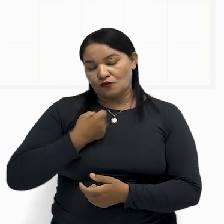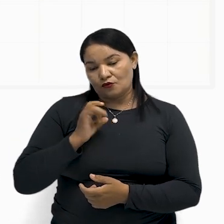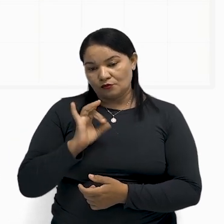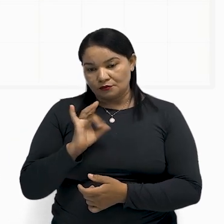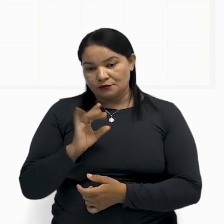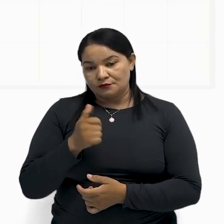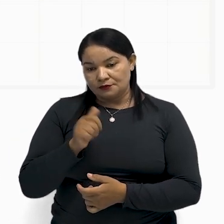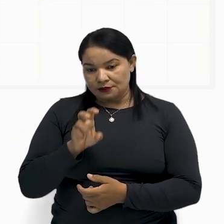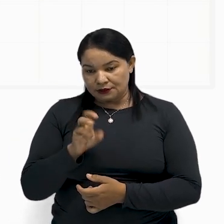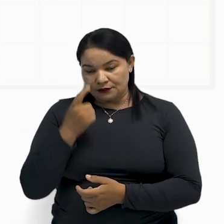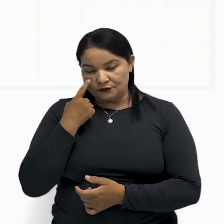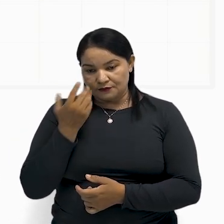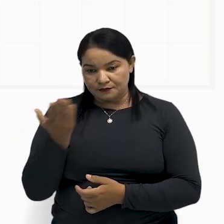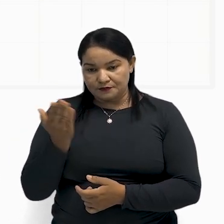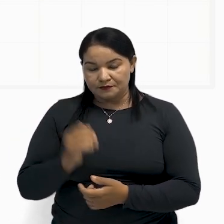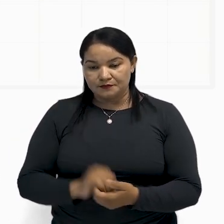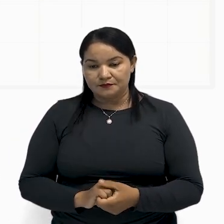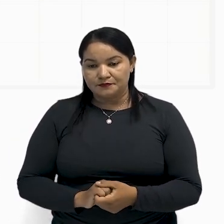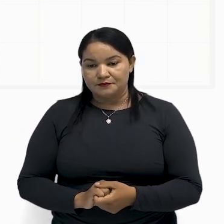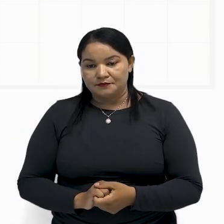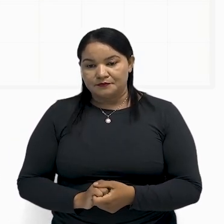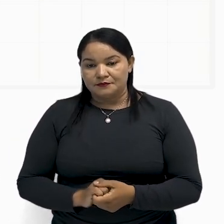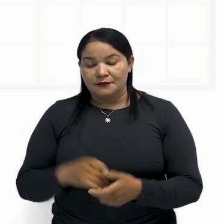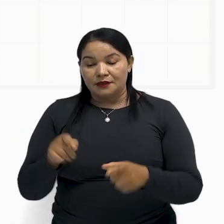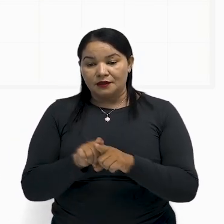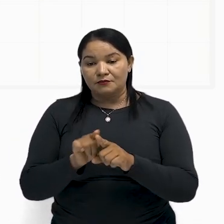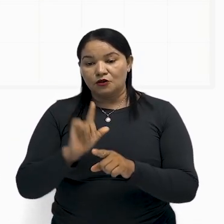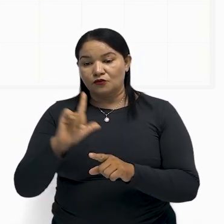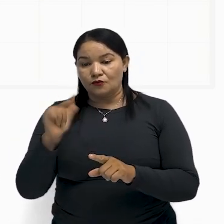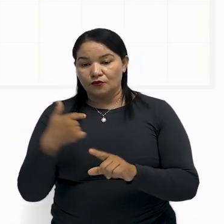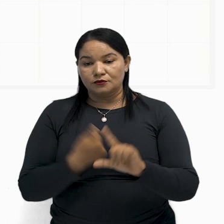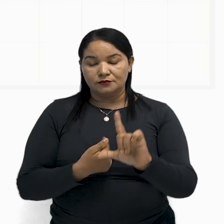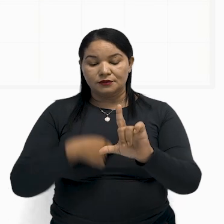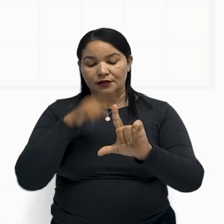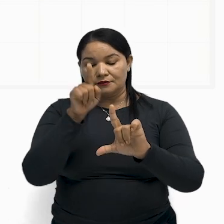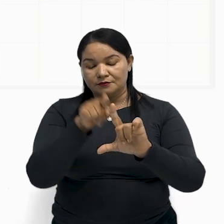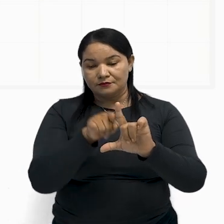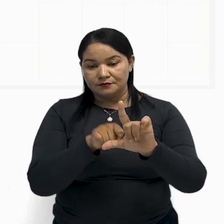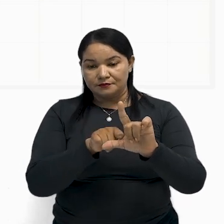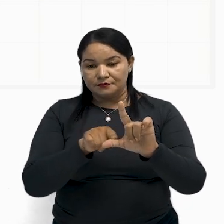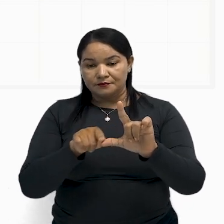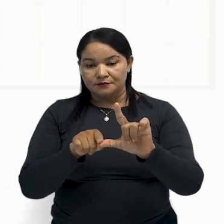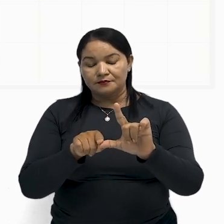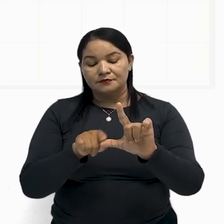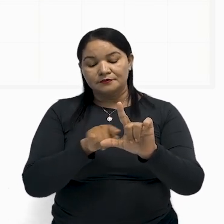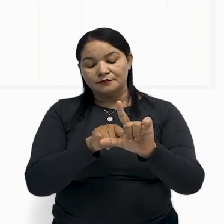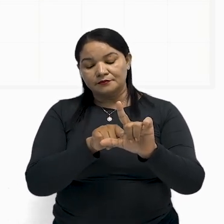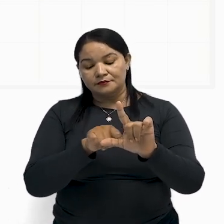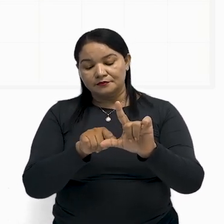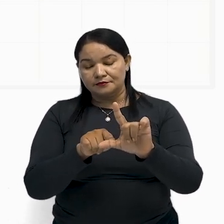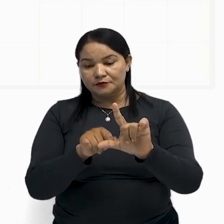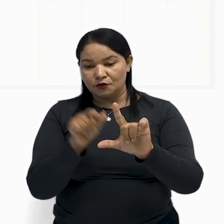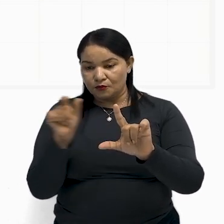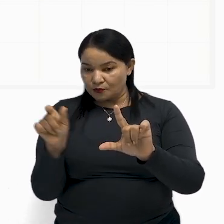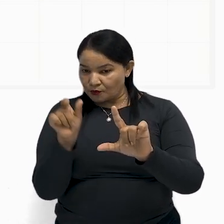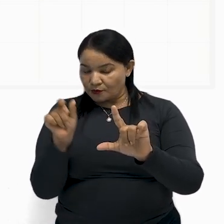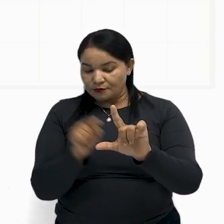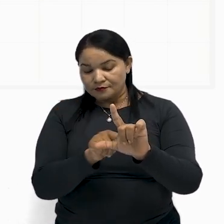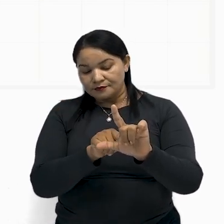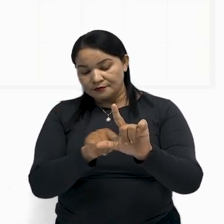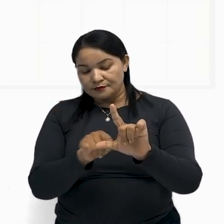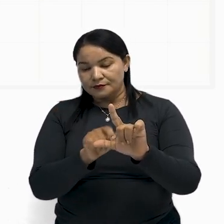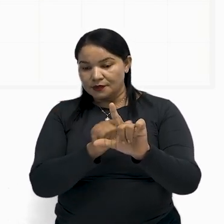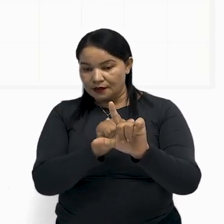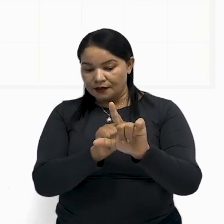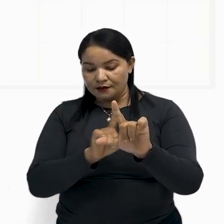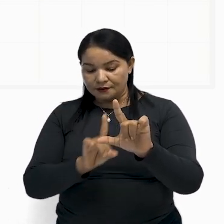ali. Próximo segmento, segmento AD. Segmento AD, é só esse pedacinho aqui, gente,